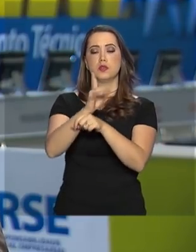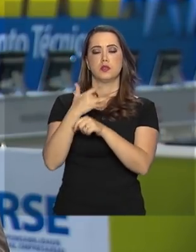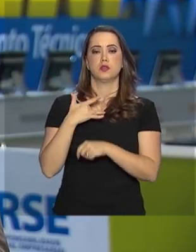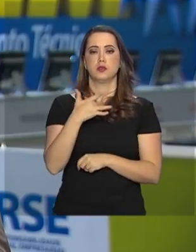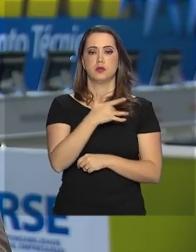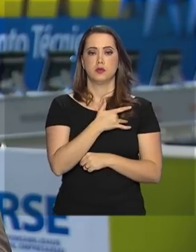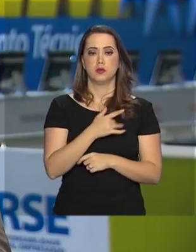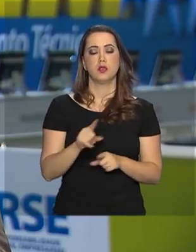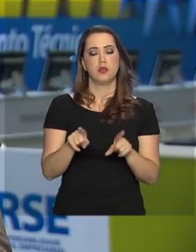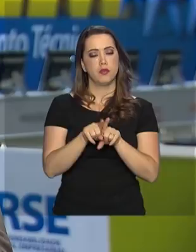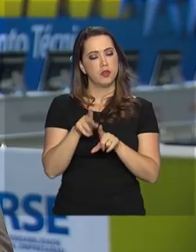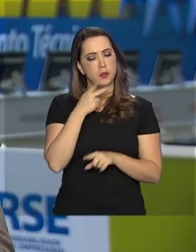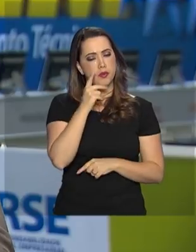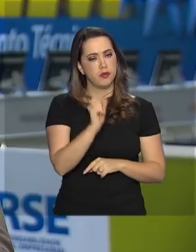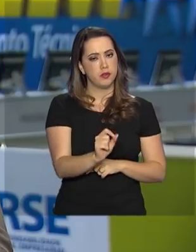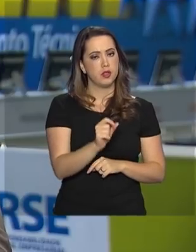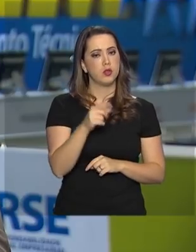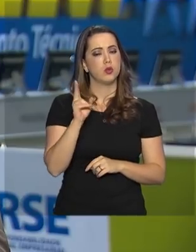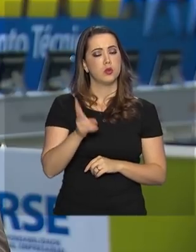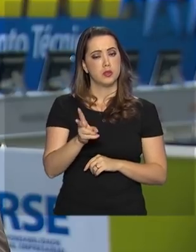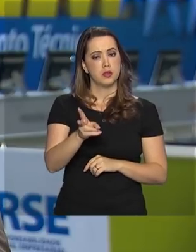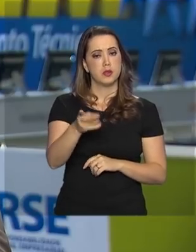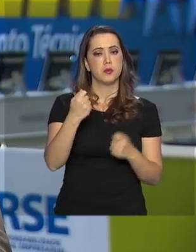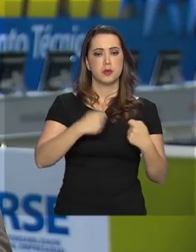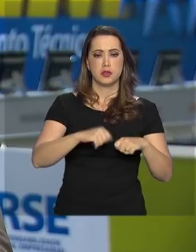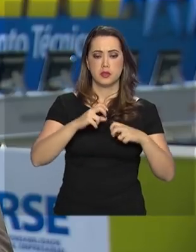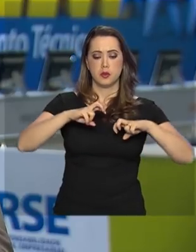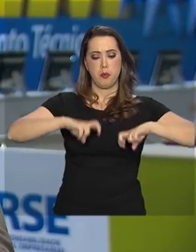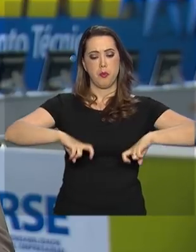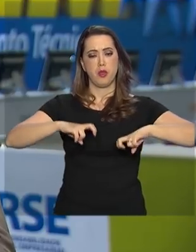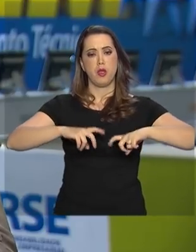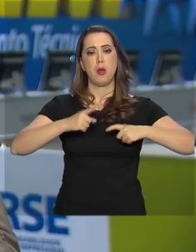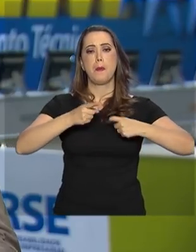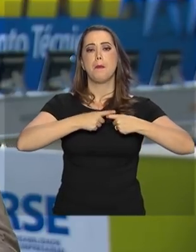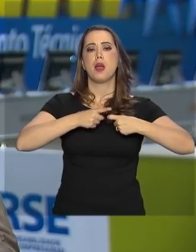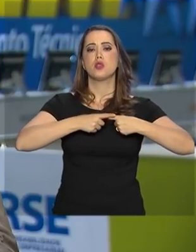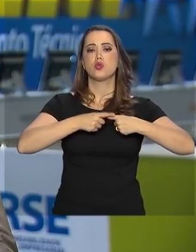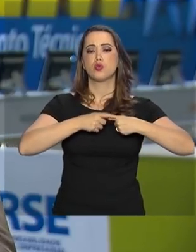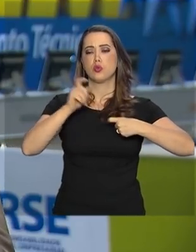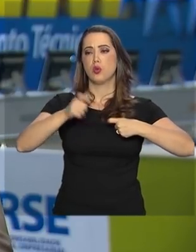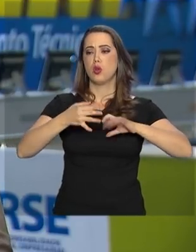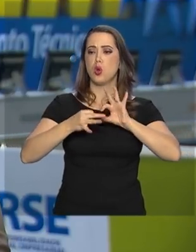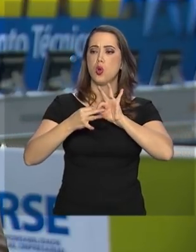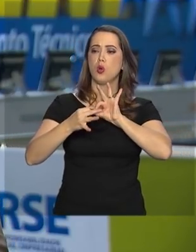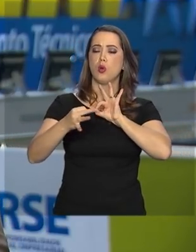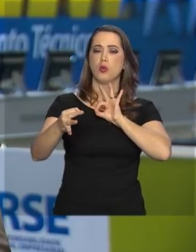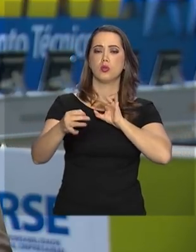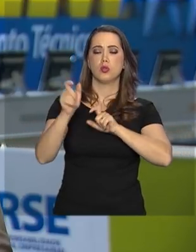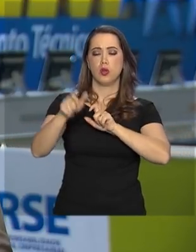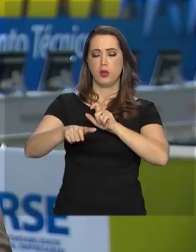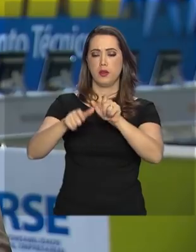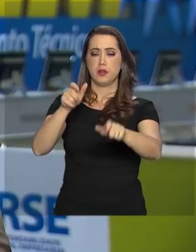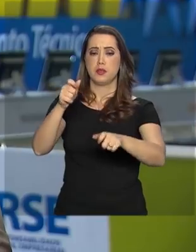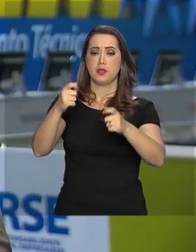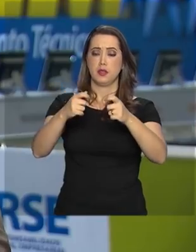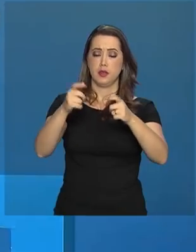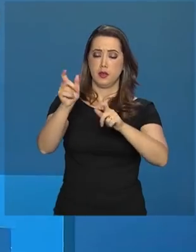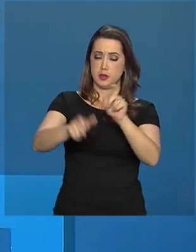saúde. E defendeu a permanência de médicos em locais onde a população mais precisa. Vamos ouvir.